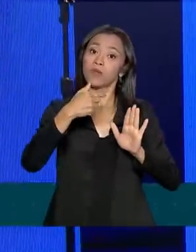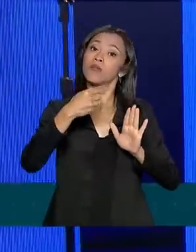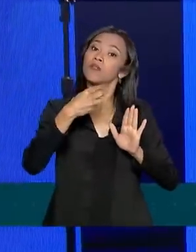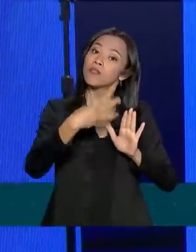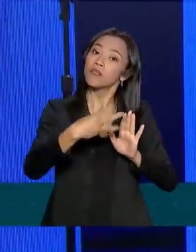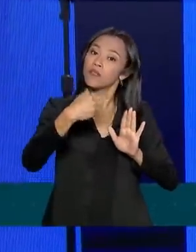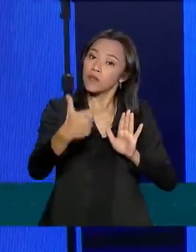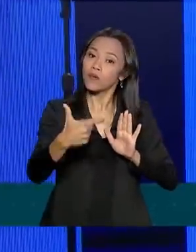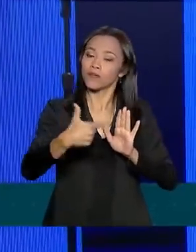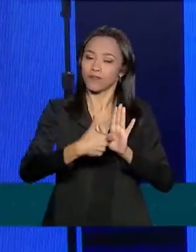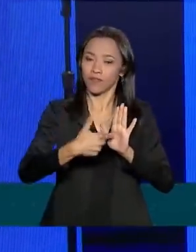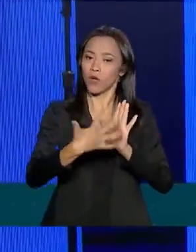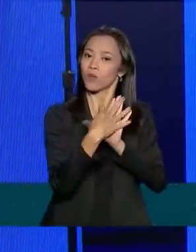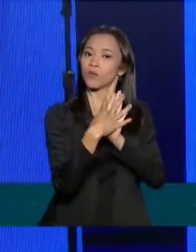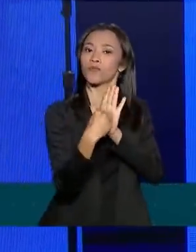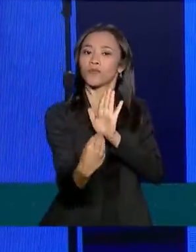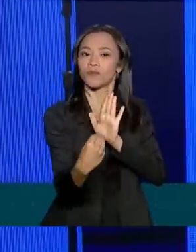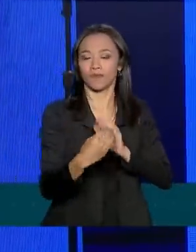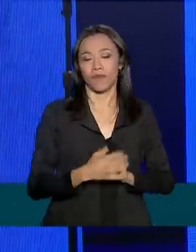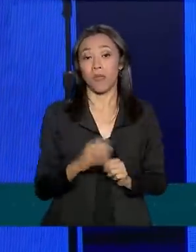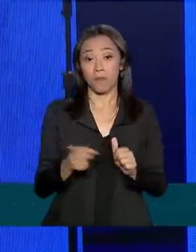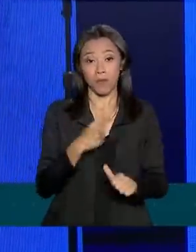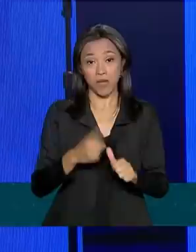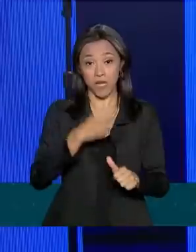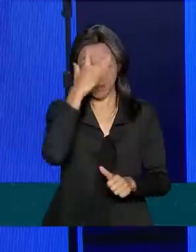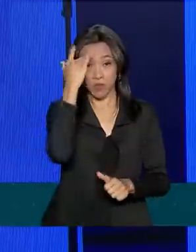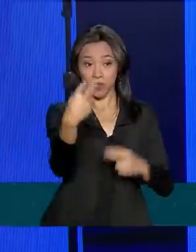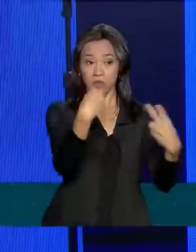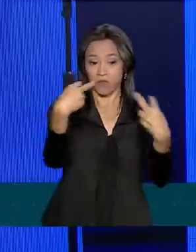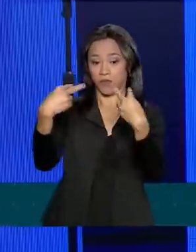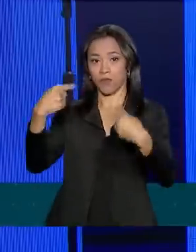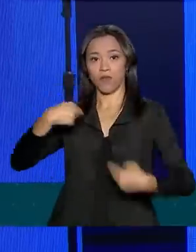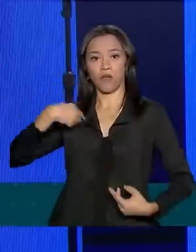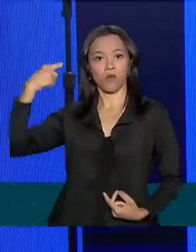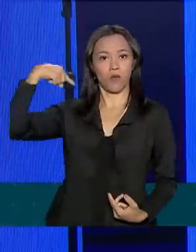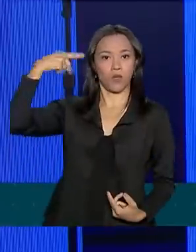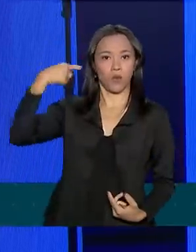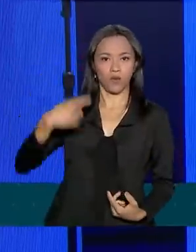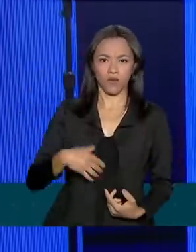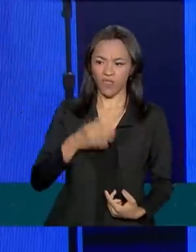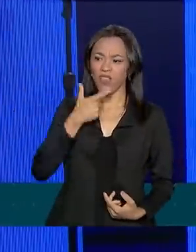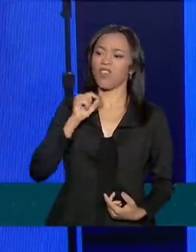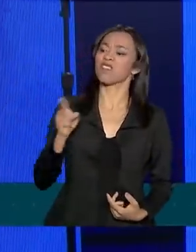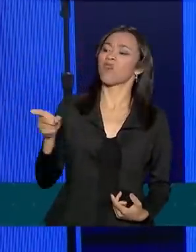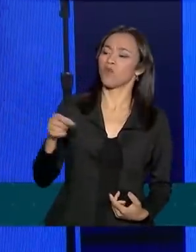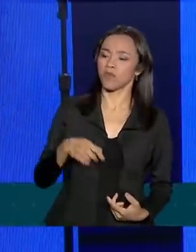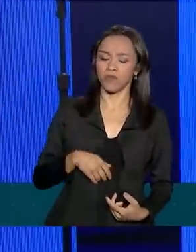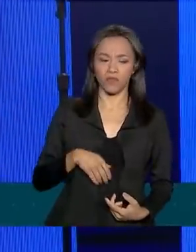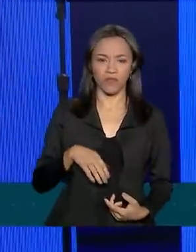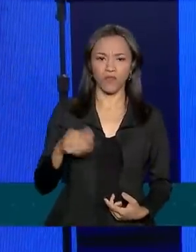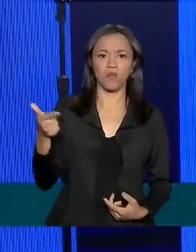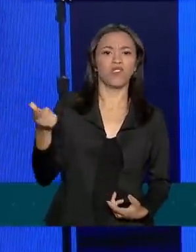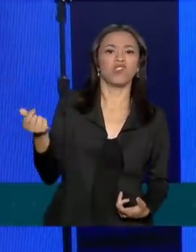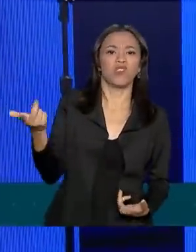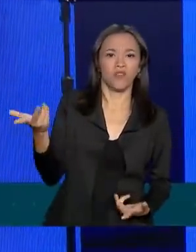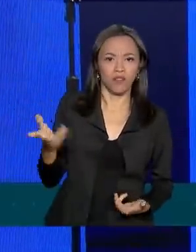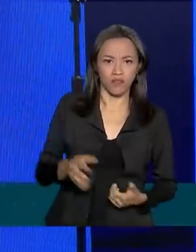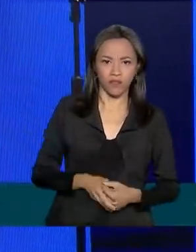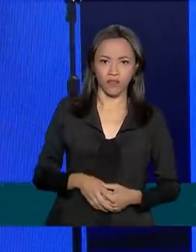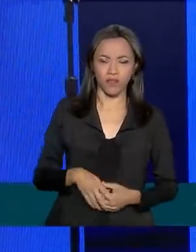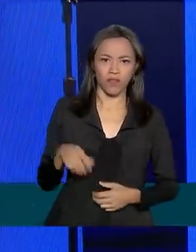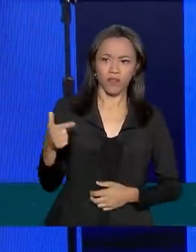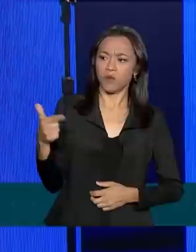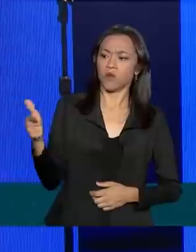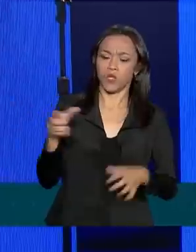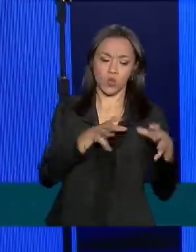Primeiro, eu era tido como maluco. Qual é desse cara? Não tem dinheiro, não